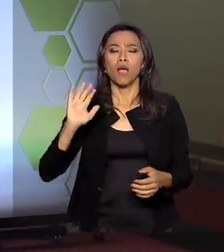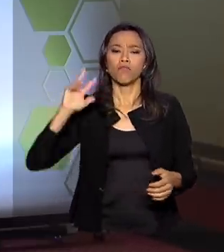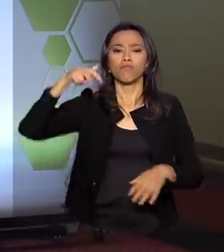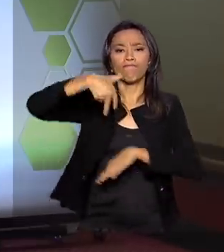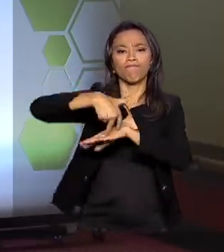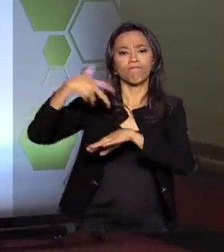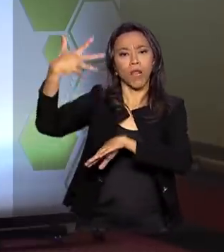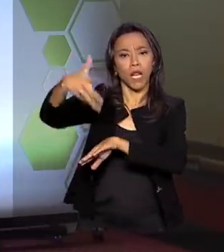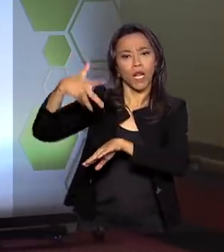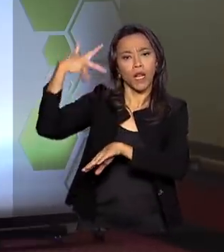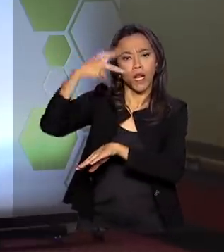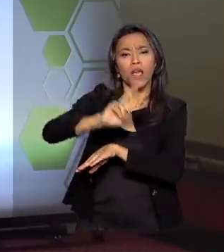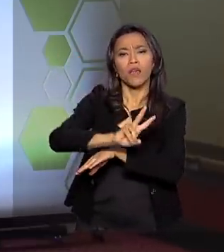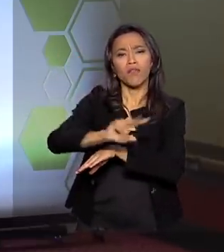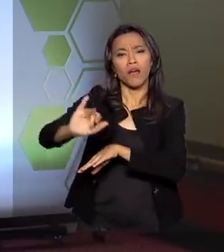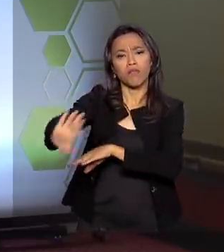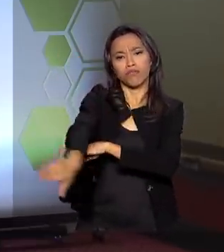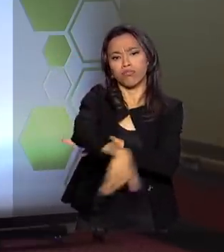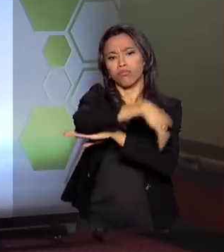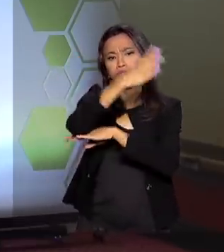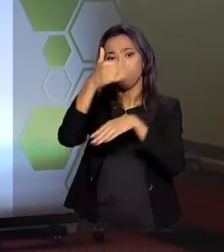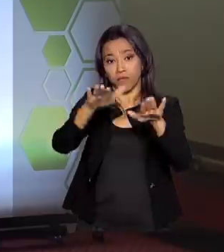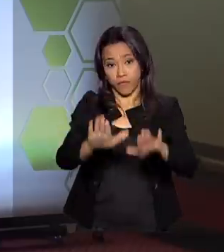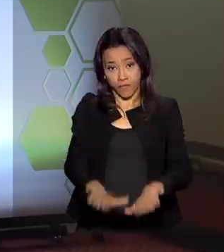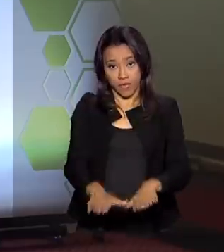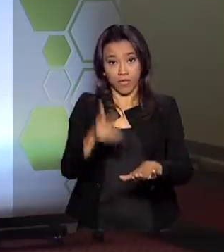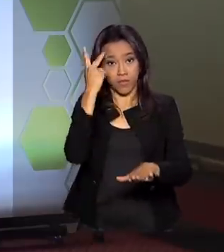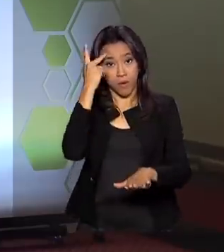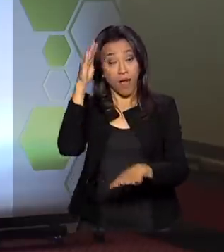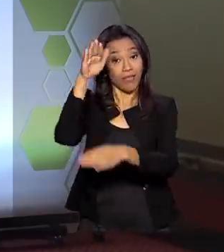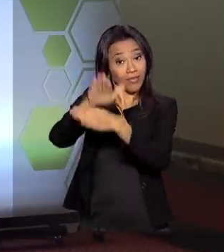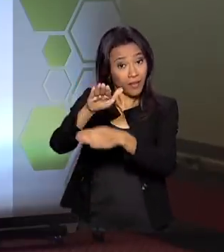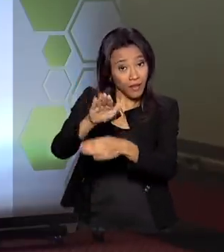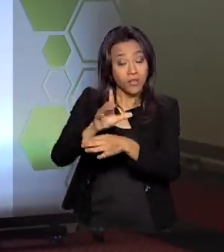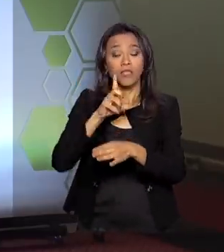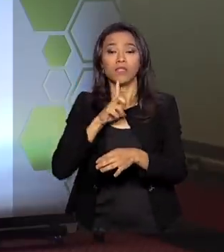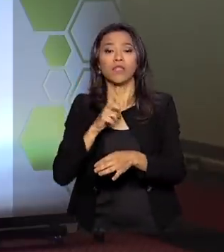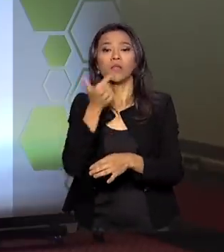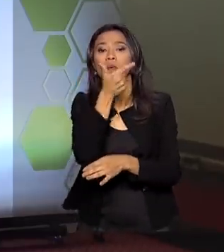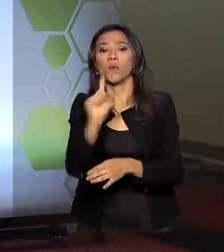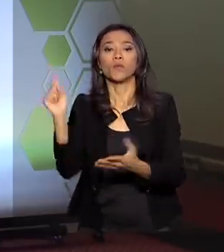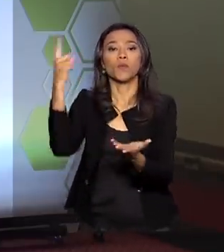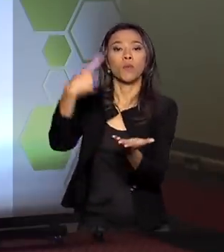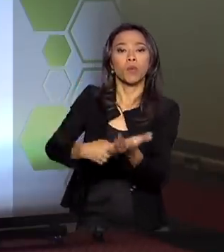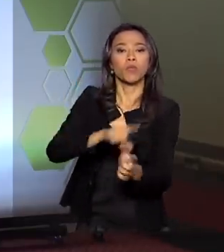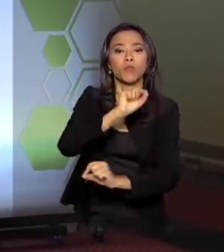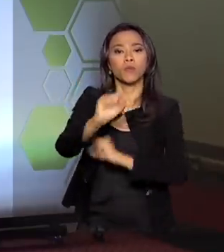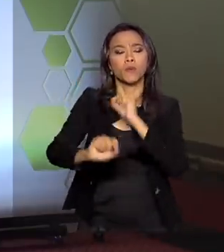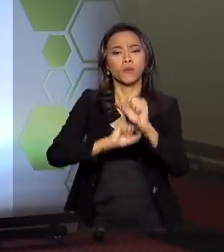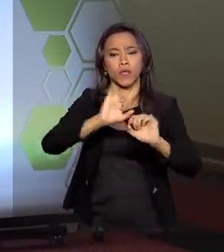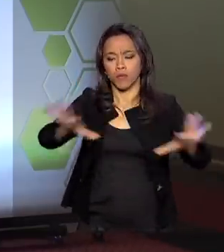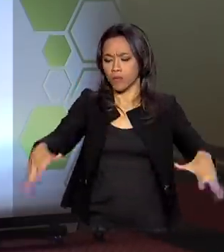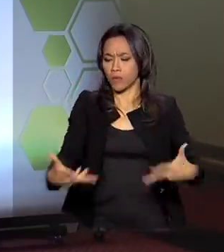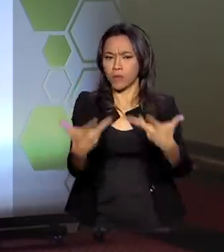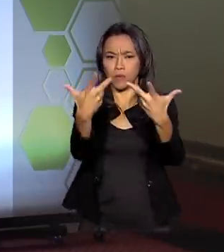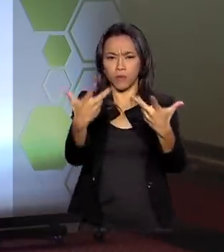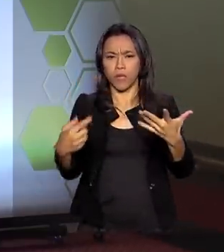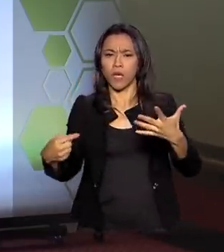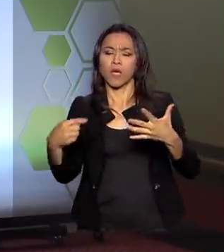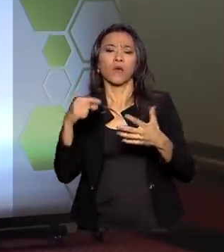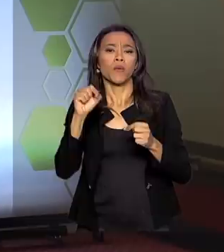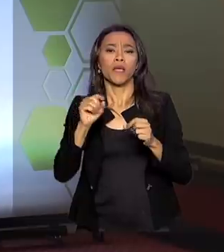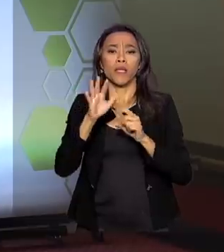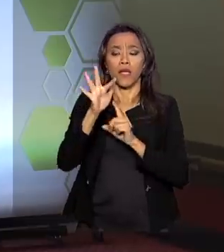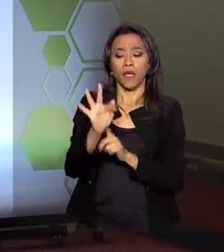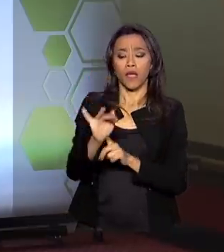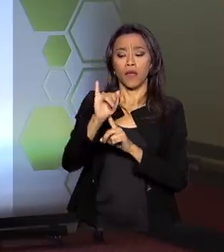deve passar o dia em São Paulo. À tarde, ele participa também de uma solenidade na sede da Fiesp, a